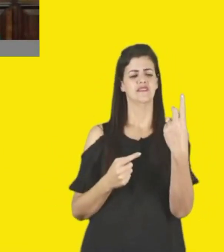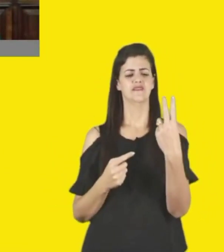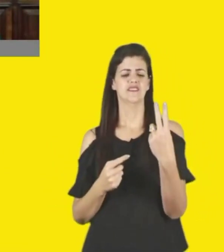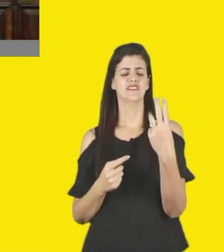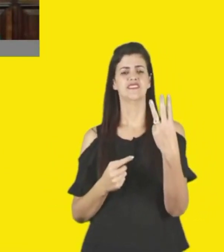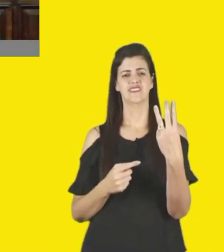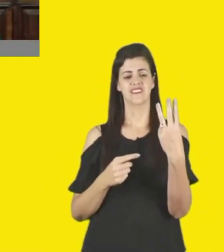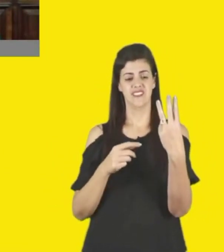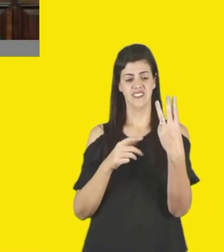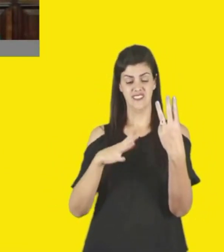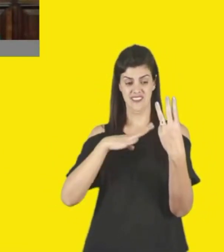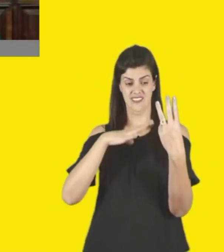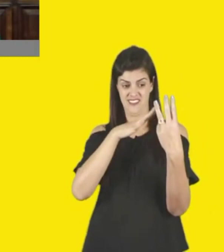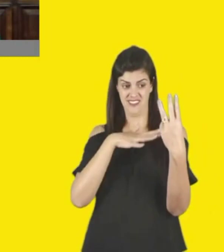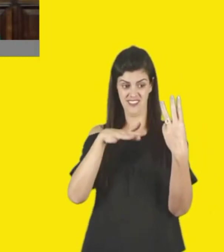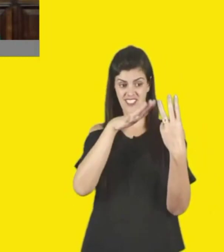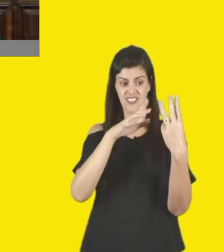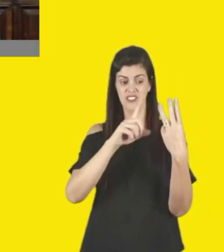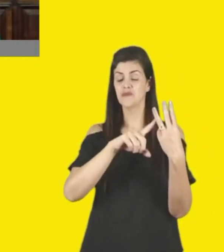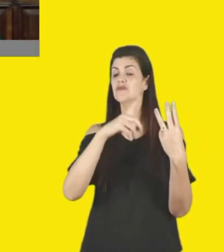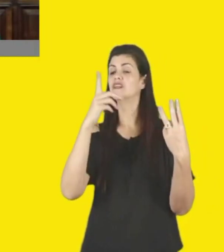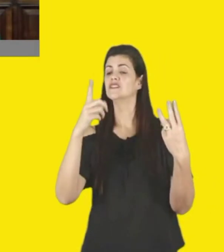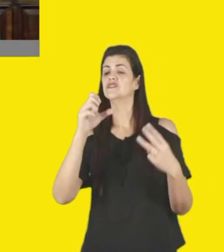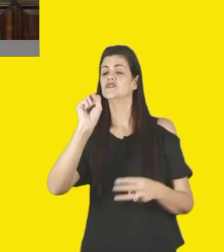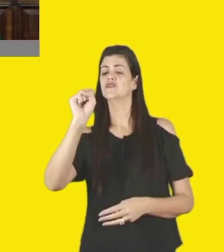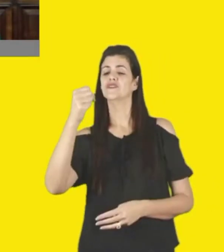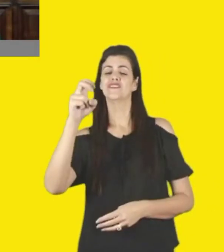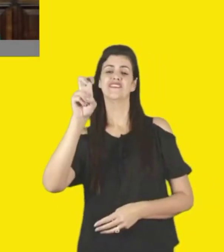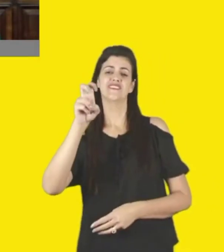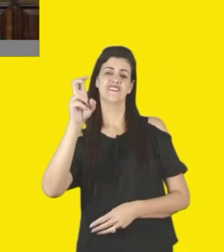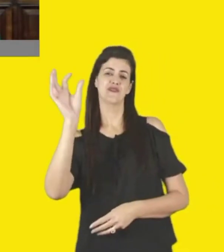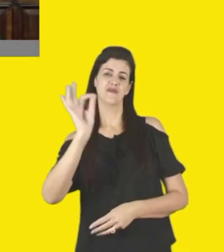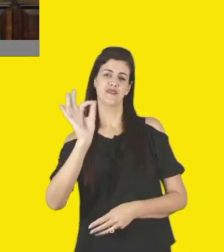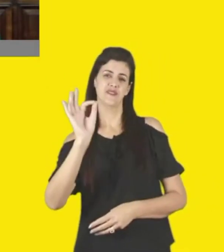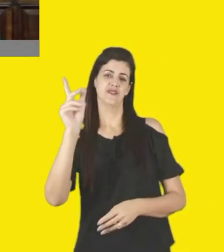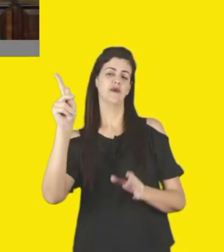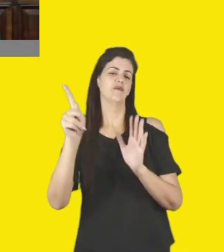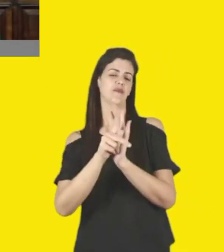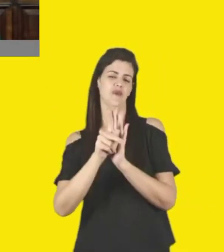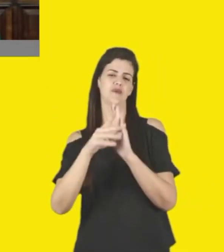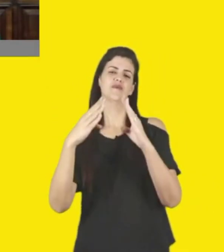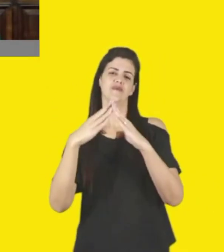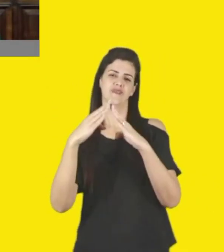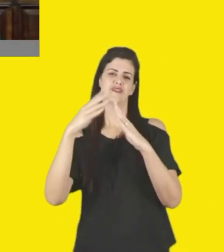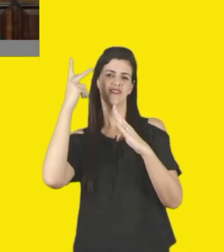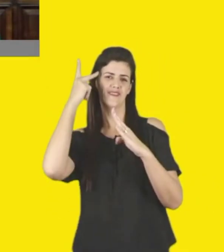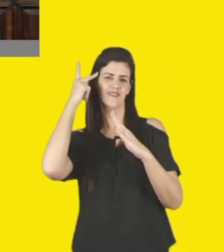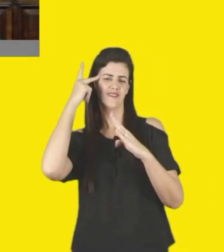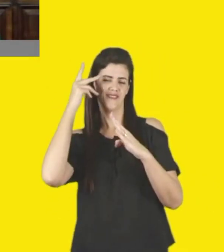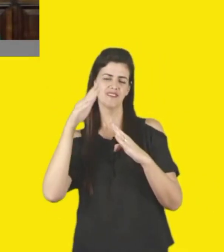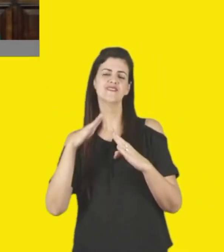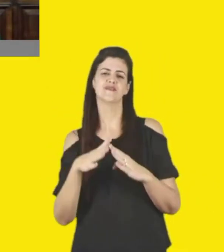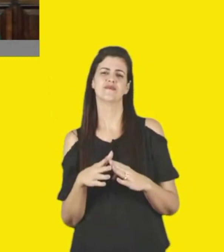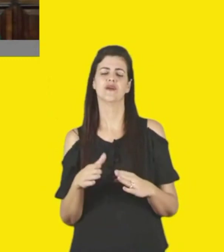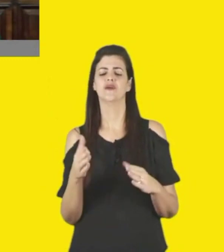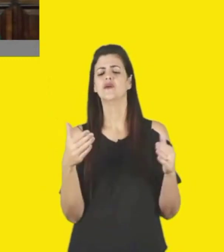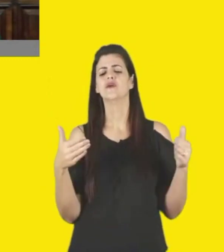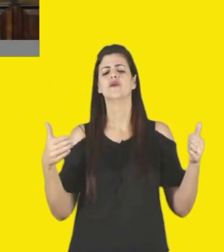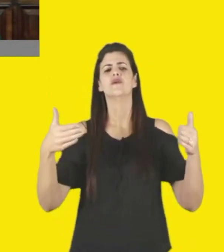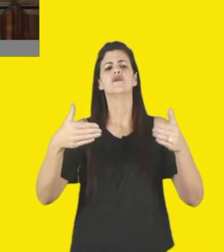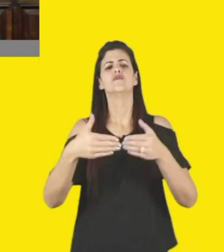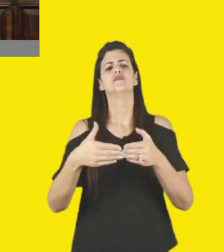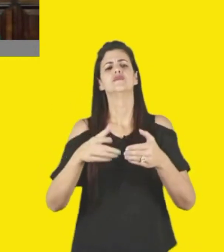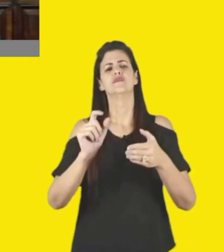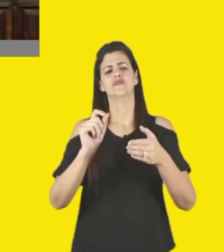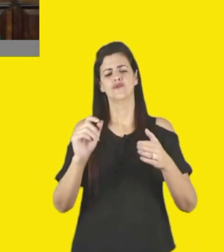de artistas do estado de São Paulo, isso é importante a gente frisar, porque é uma circulação que tem esse objetivo, estabelecer esse